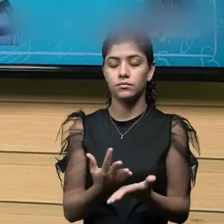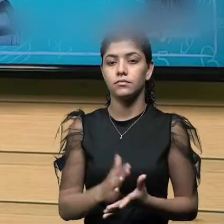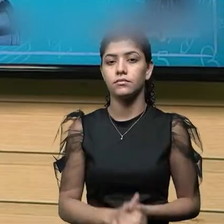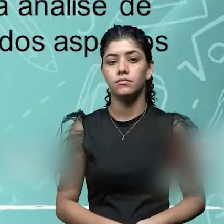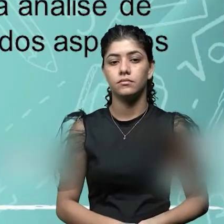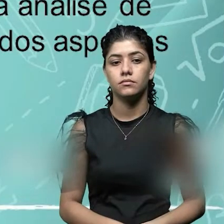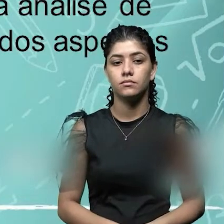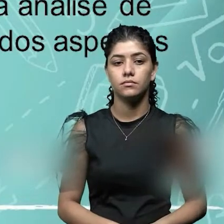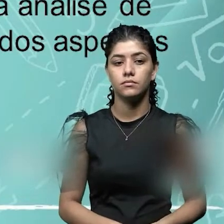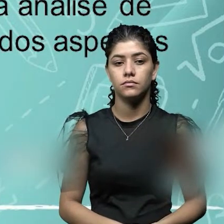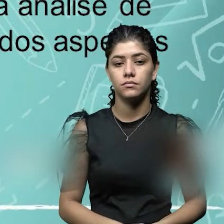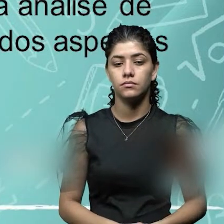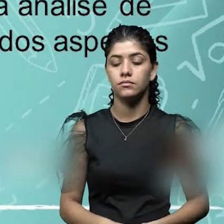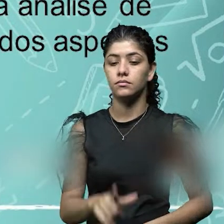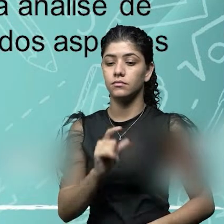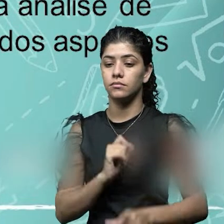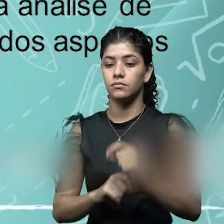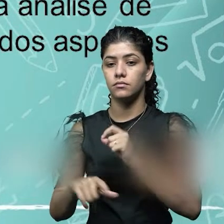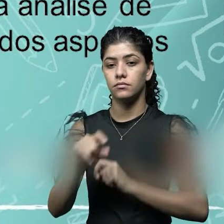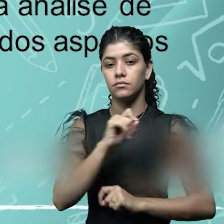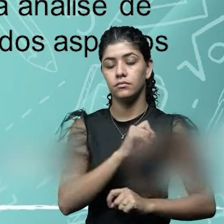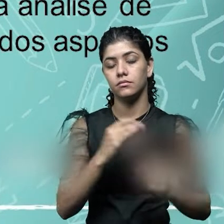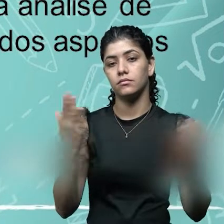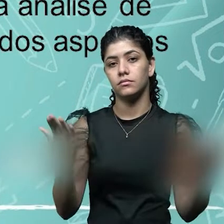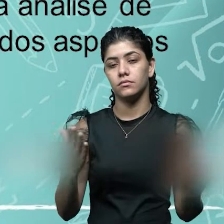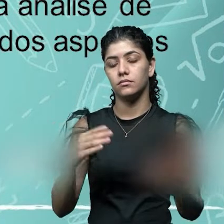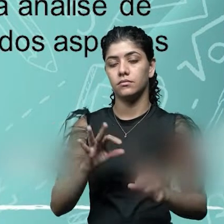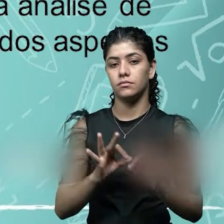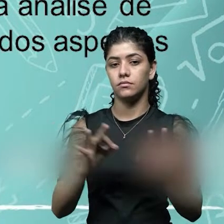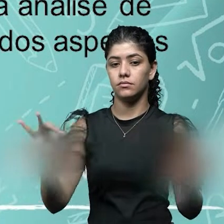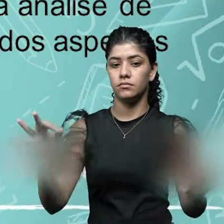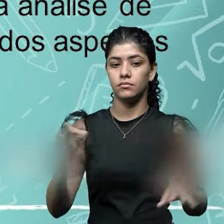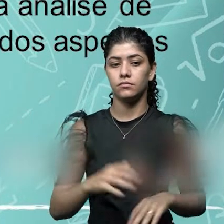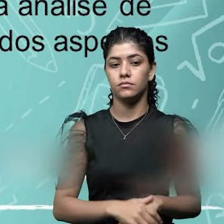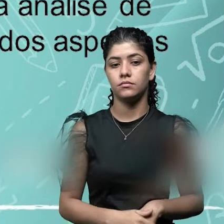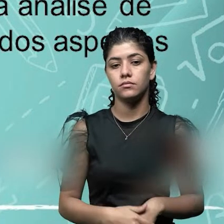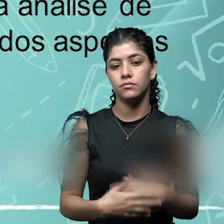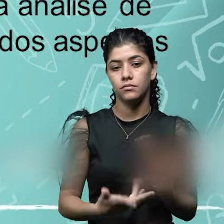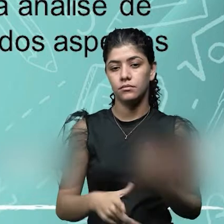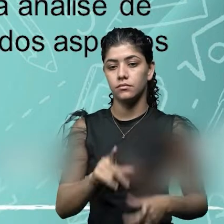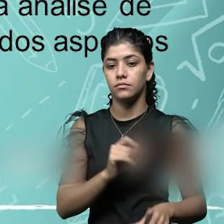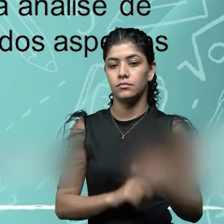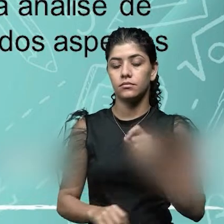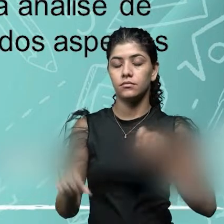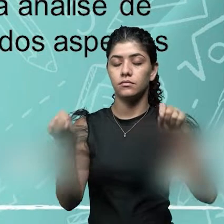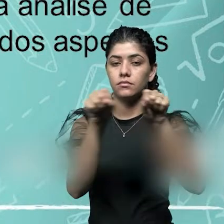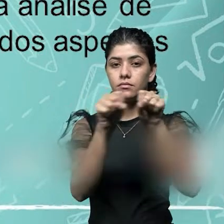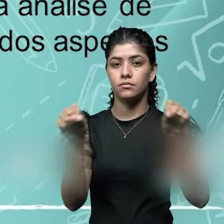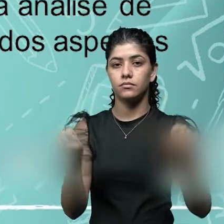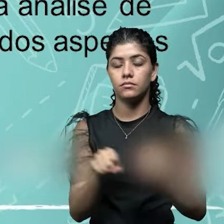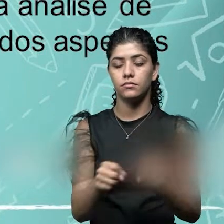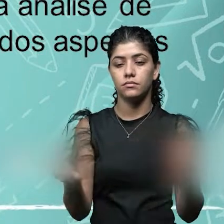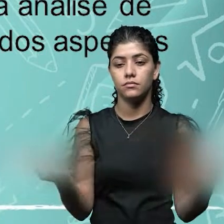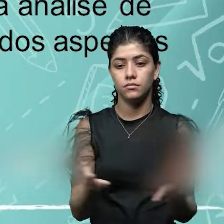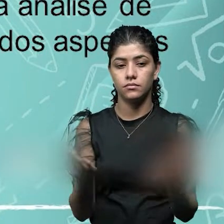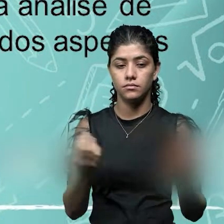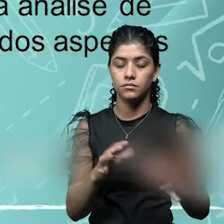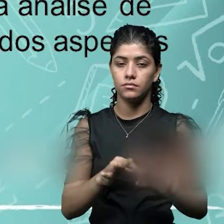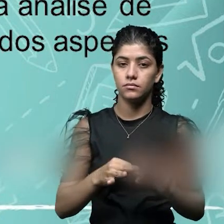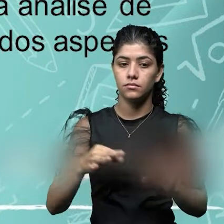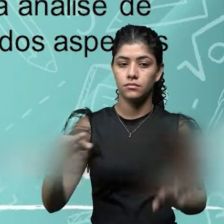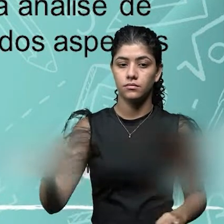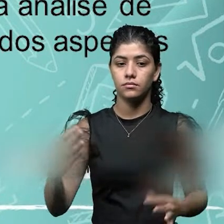possível. Seleção de medidas Para seleção de um sistema adequado de medição,